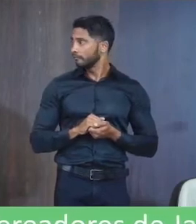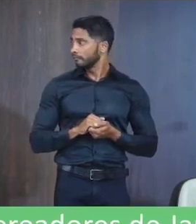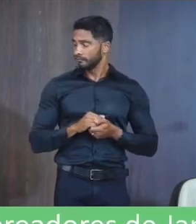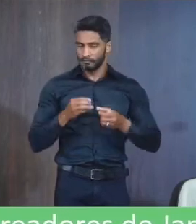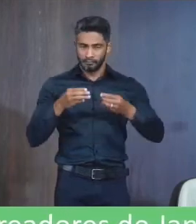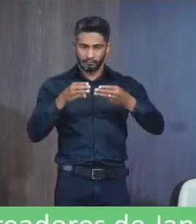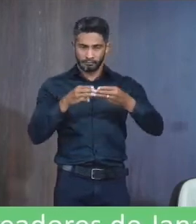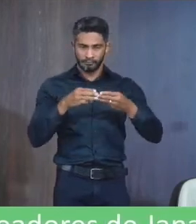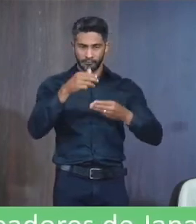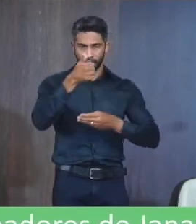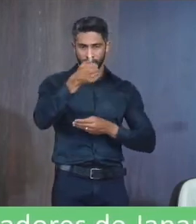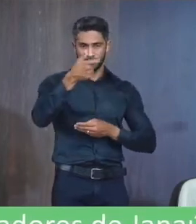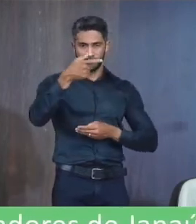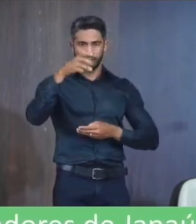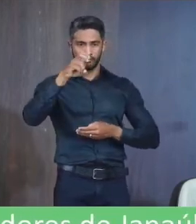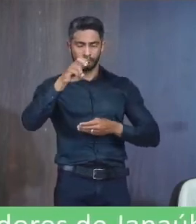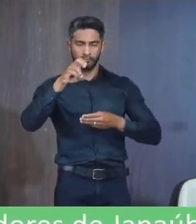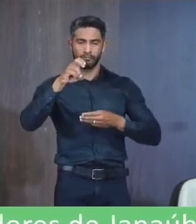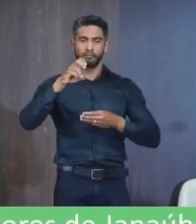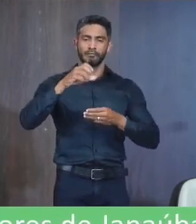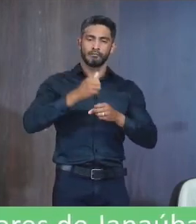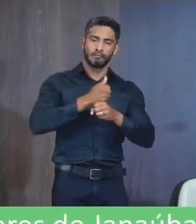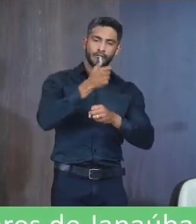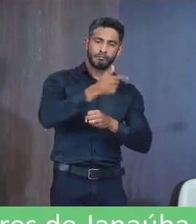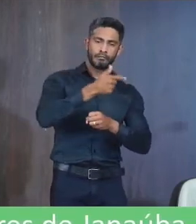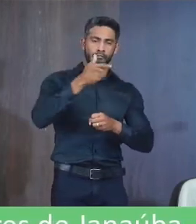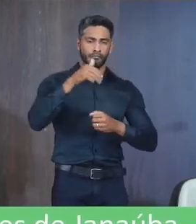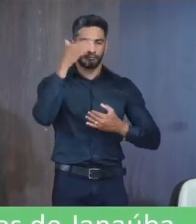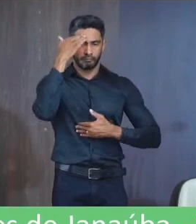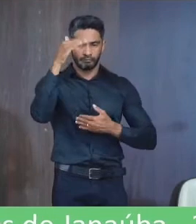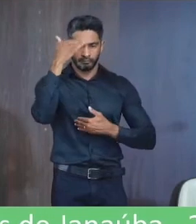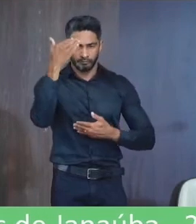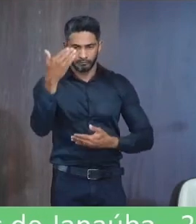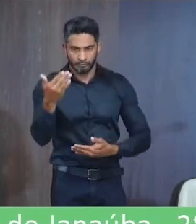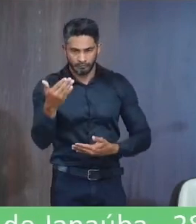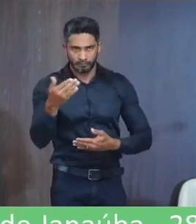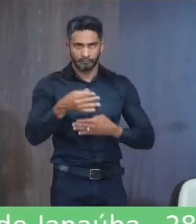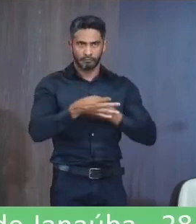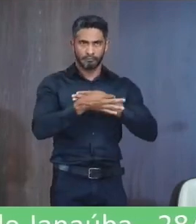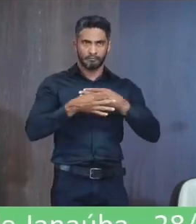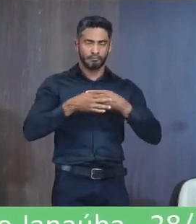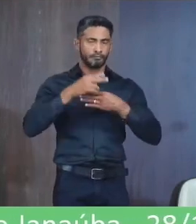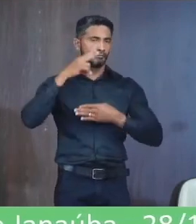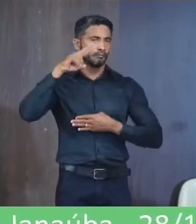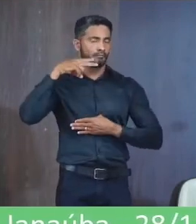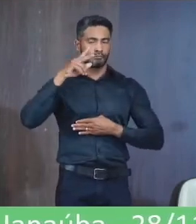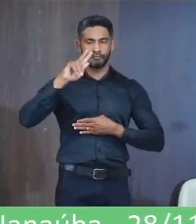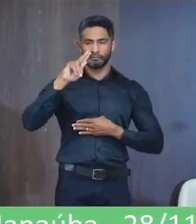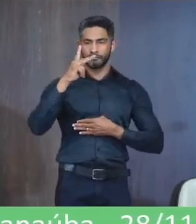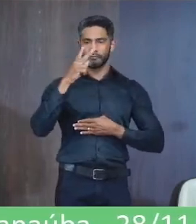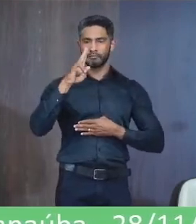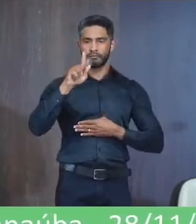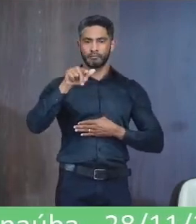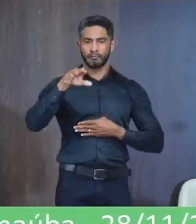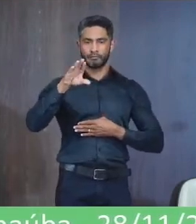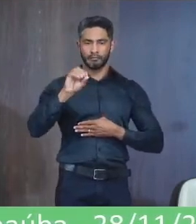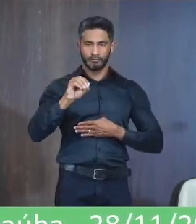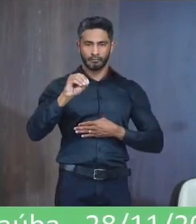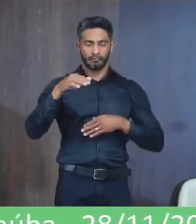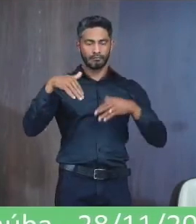Moção 125 2022 Voto de congratulação Autoria O vereador Hugo Leonardo Dias Cares